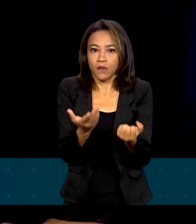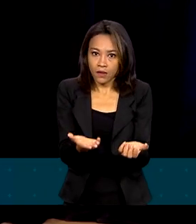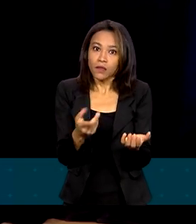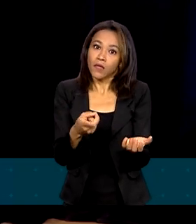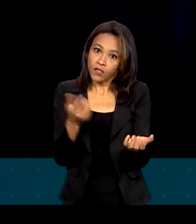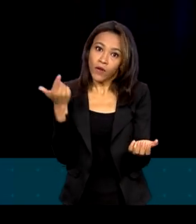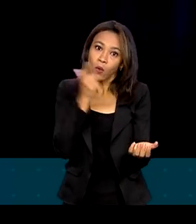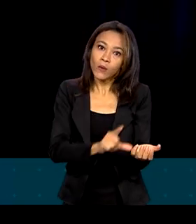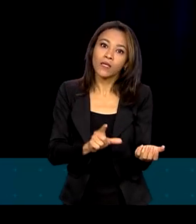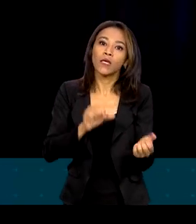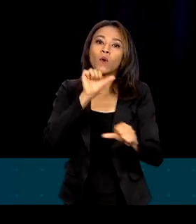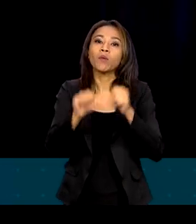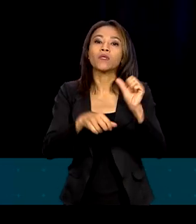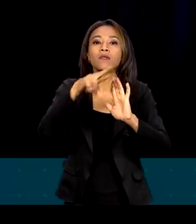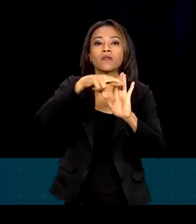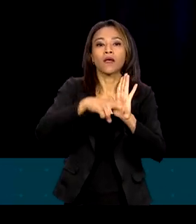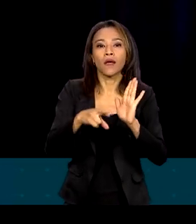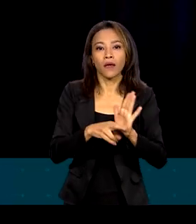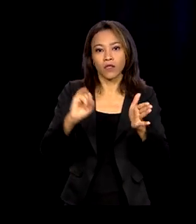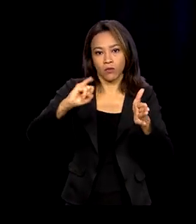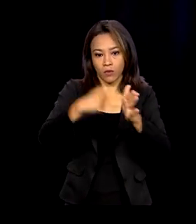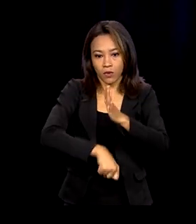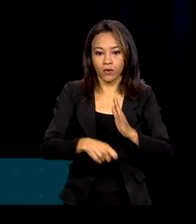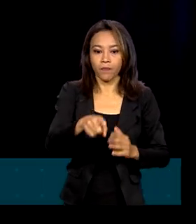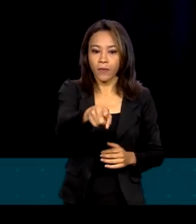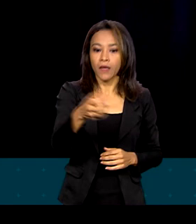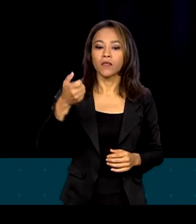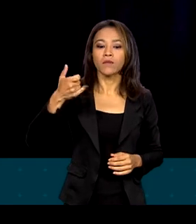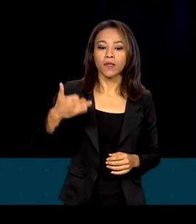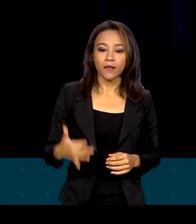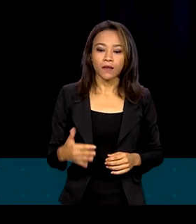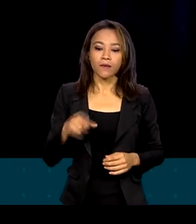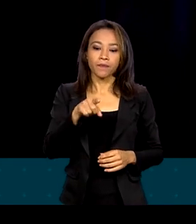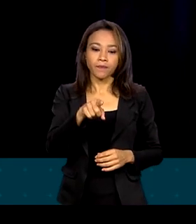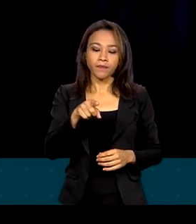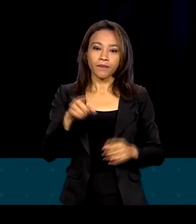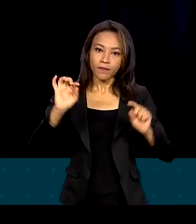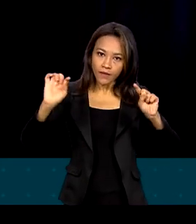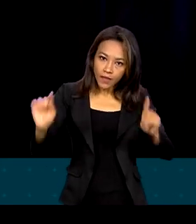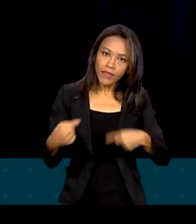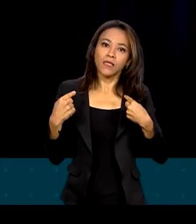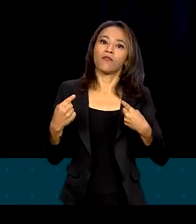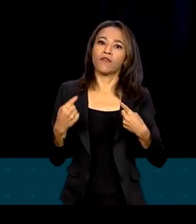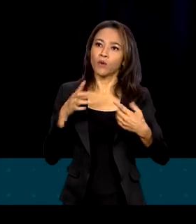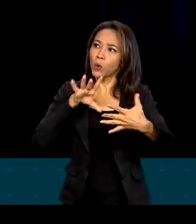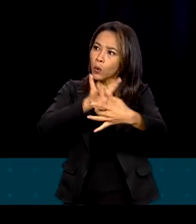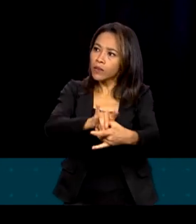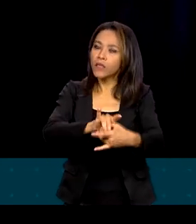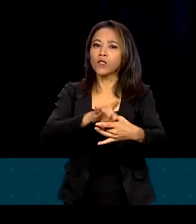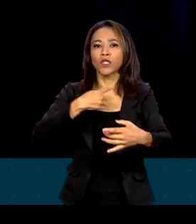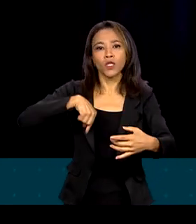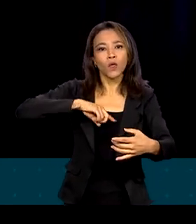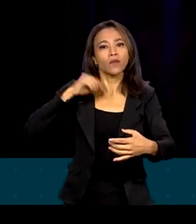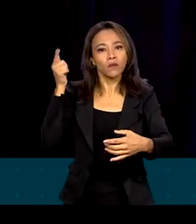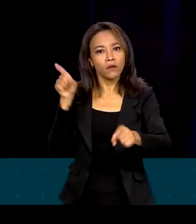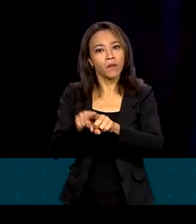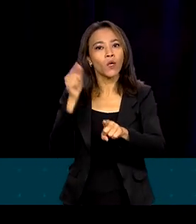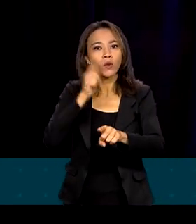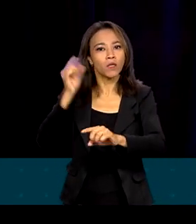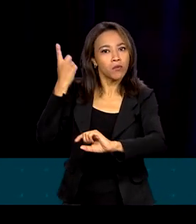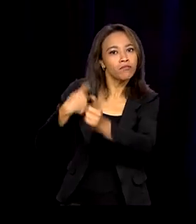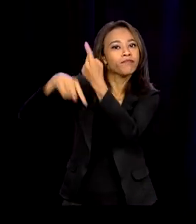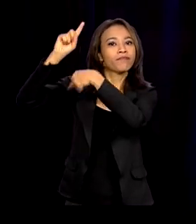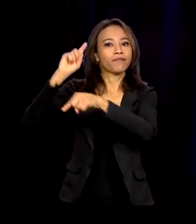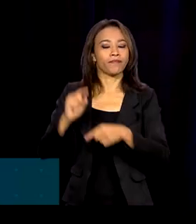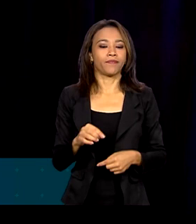reforma tributária. É um cenário desafiador, sim, mas foram cenários desafiadores como esses que a gente teve nossos grandes saltos de desenvolvimento. Não há